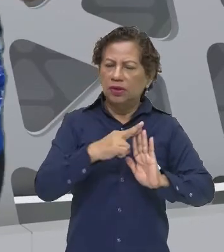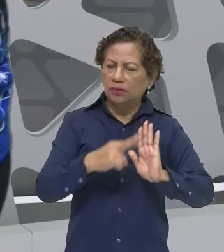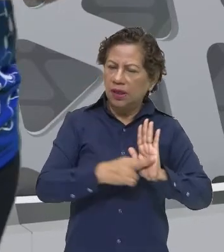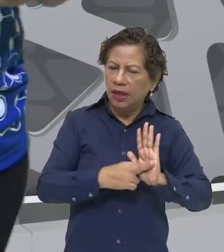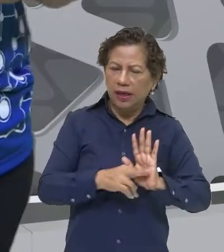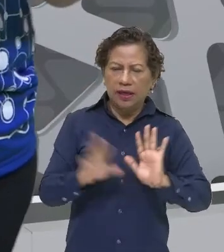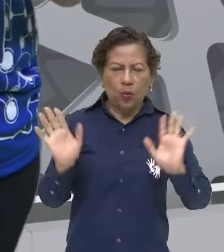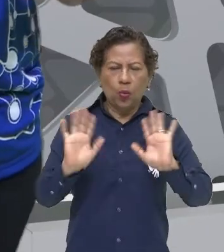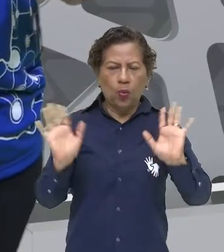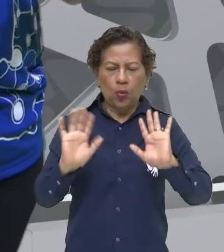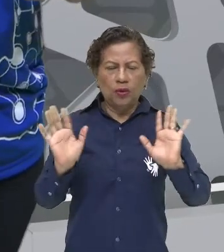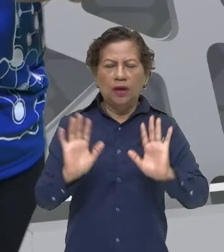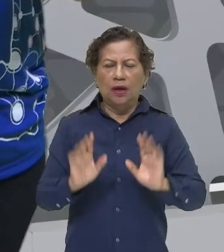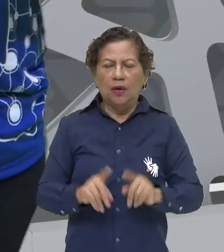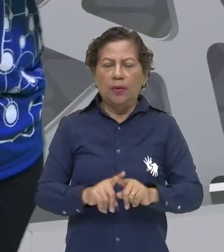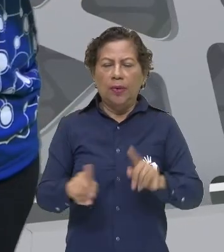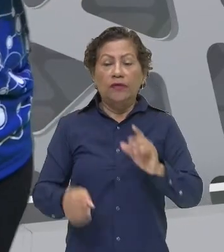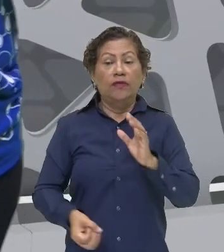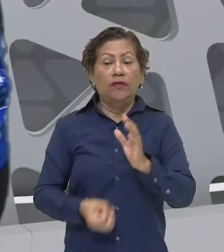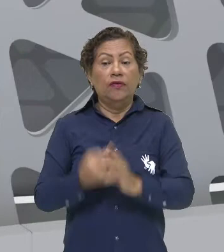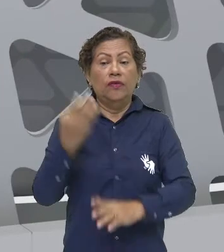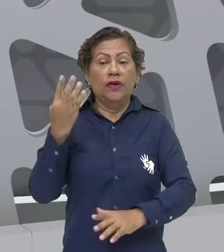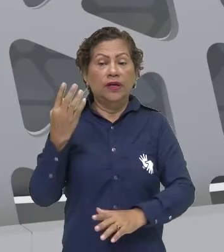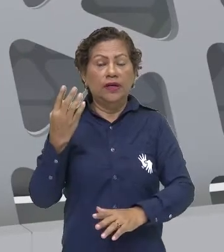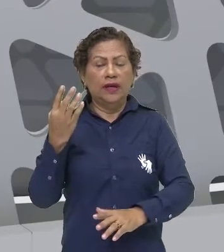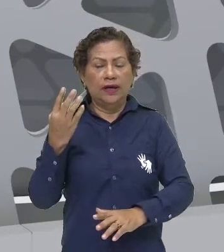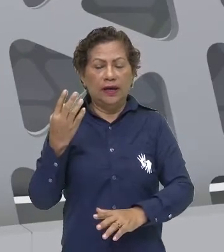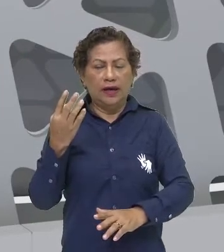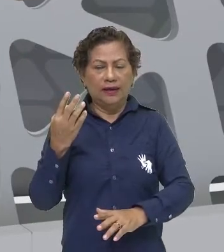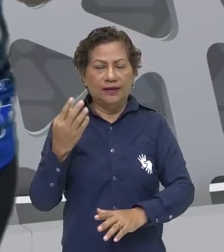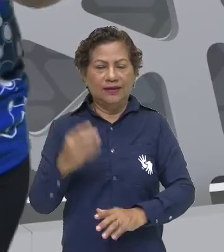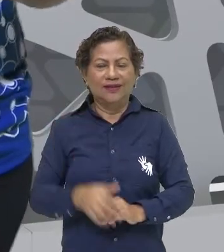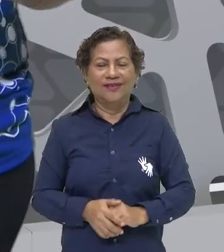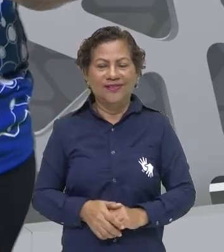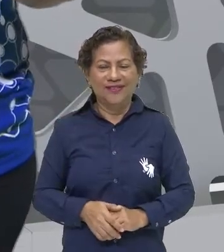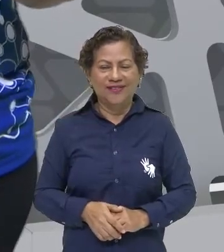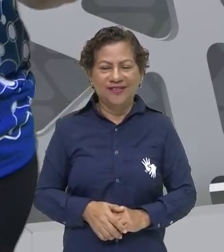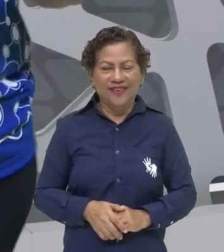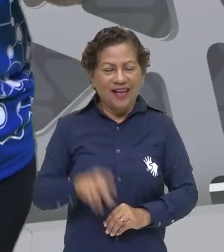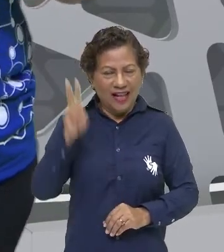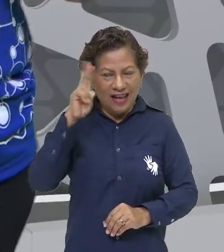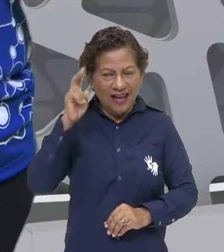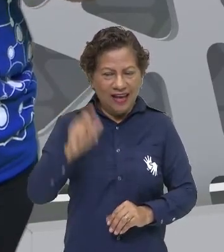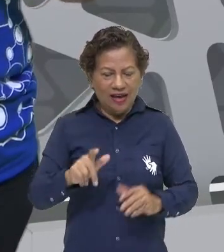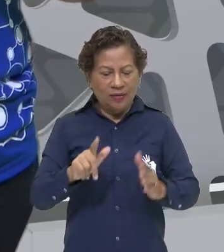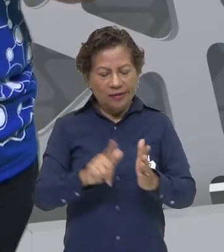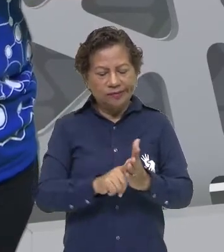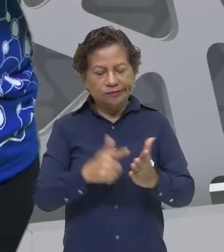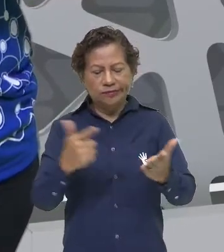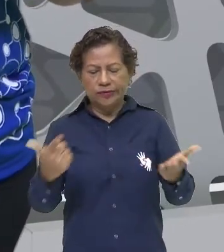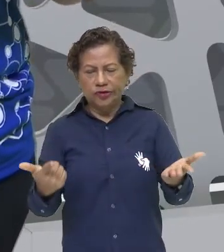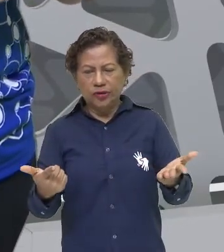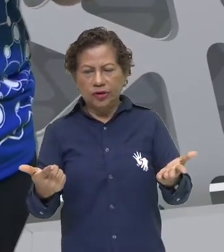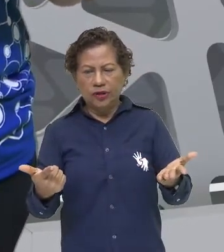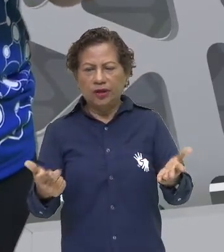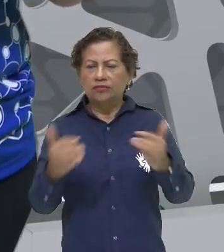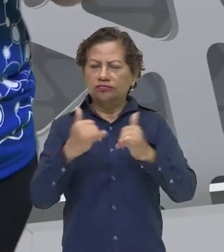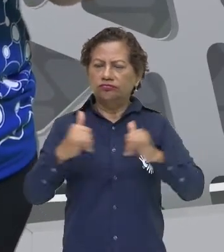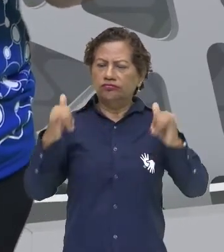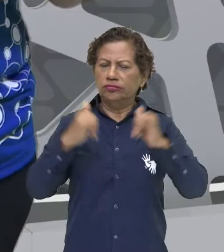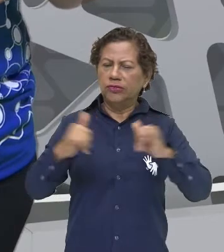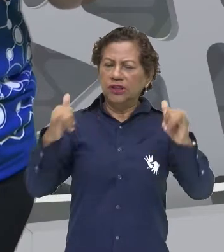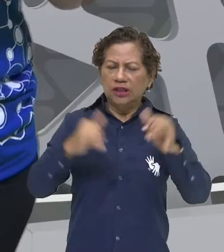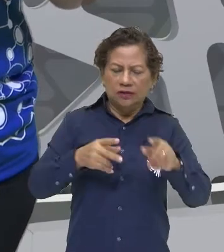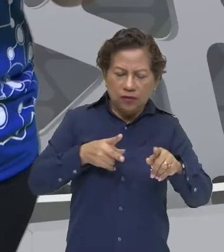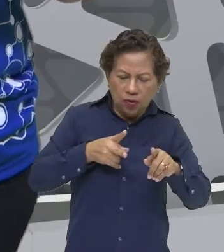e impactar. Então, aquela notícia que chamava a atenção deles, eles vão recortar as palavras, vão colocar nesse